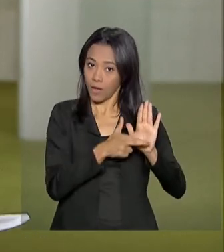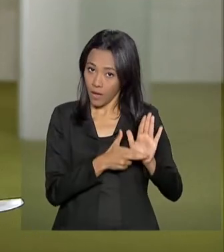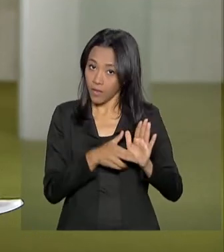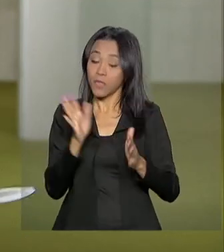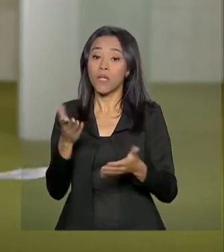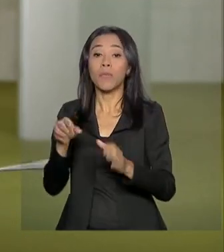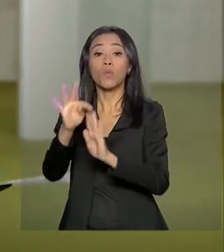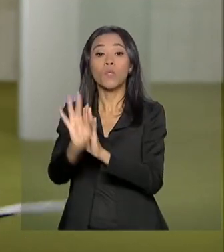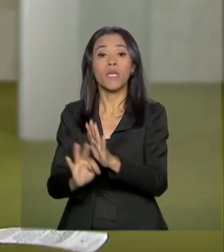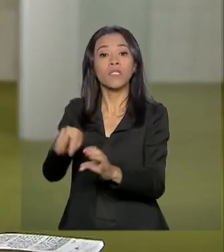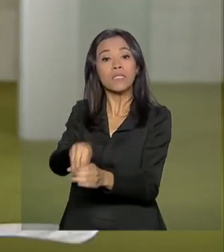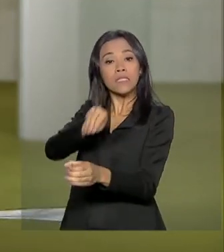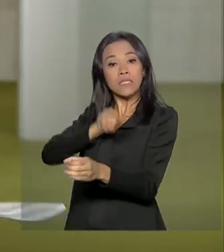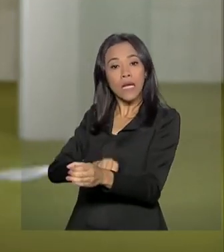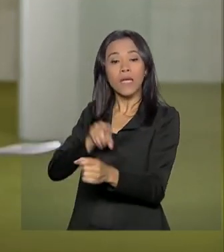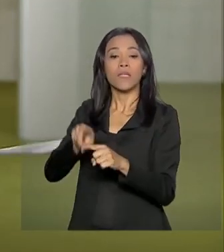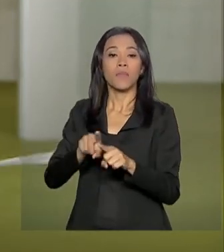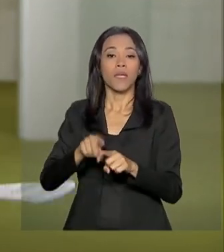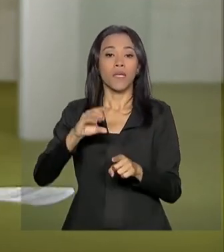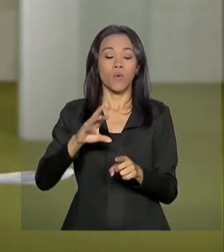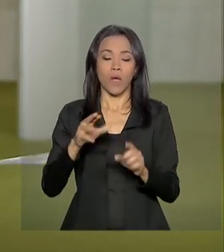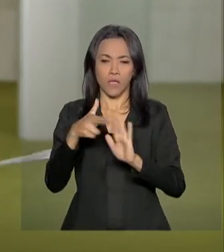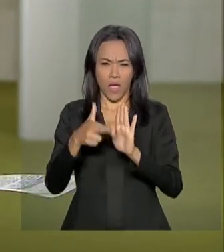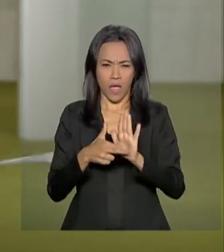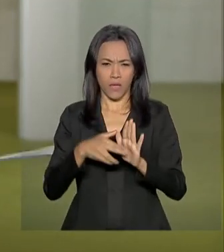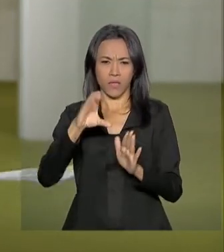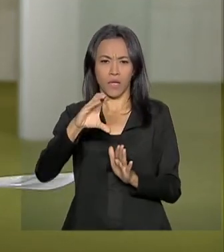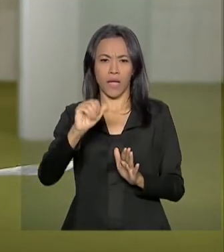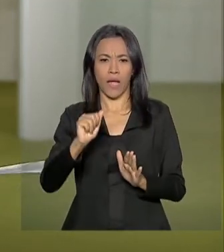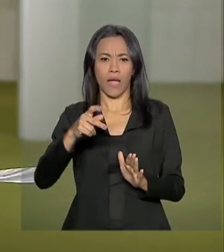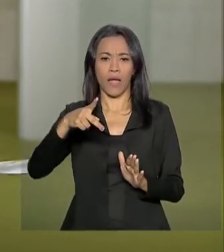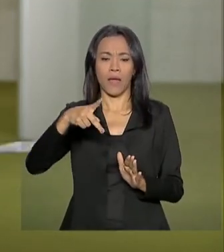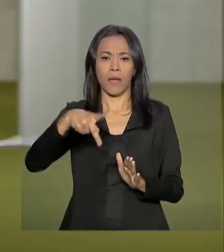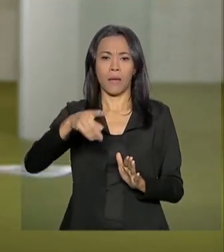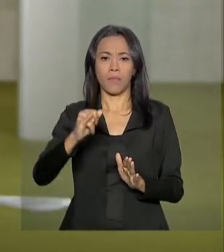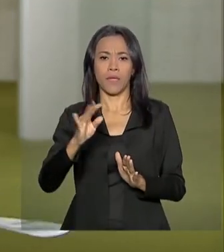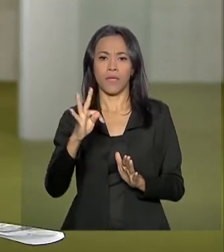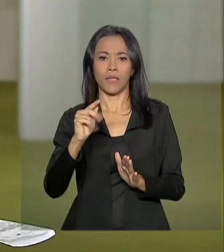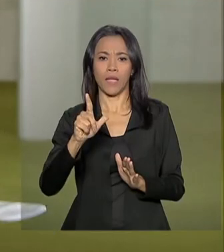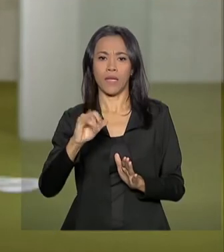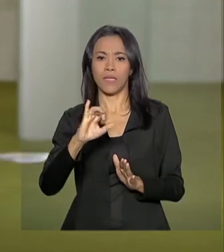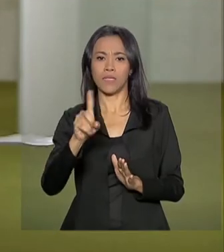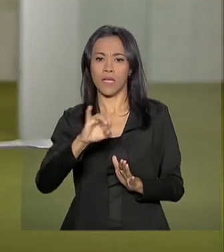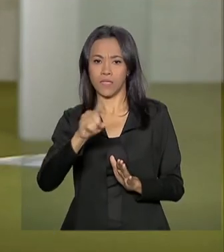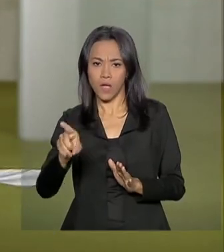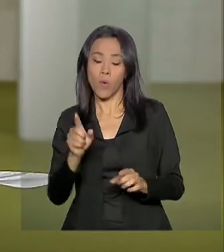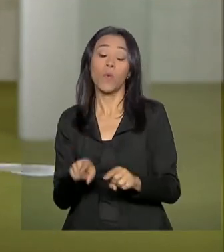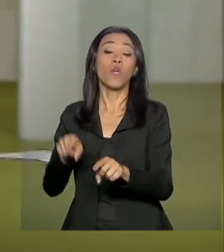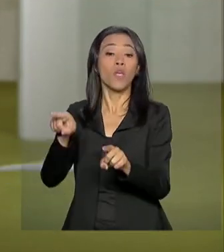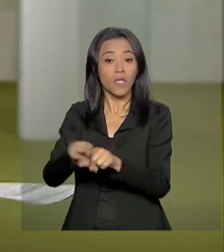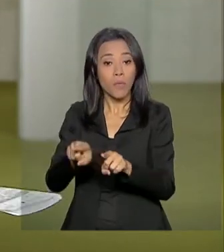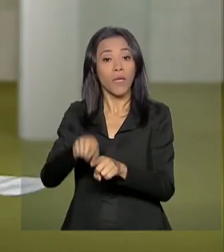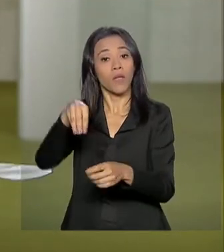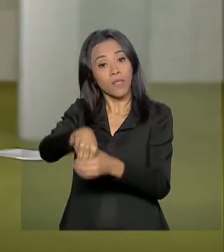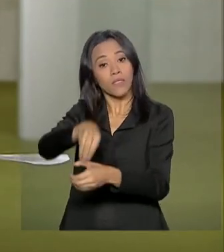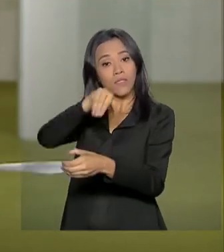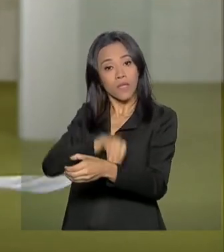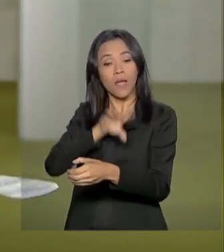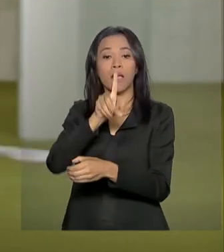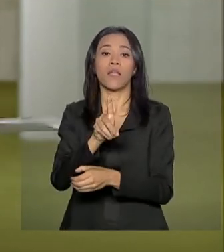também aquele regime de capitalização e também a parte que fala sobre a desconstitucionalização, que permitiria